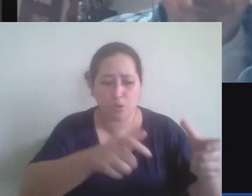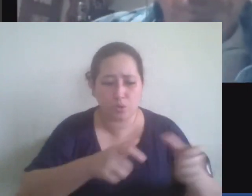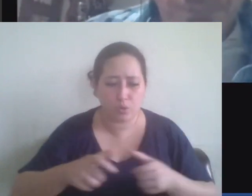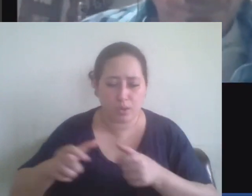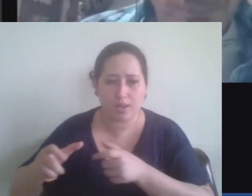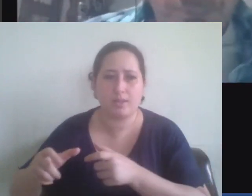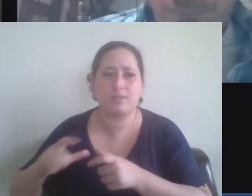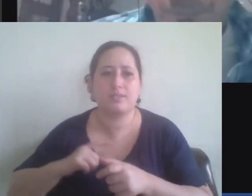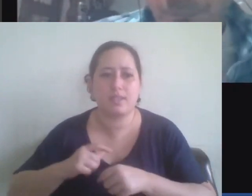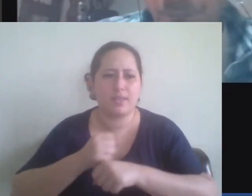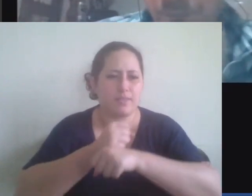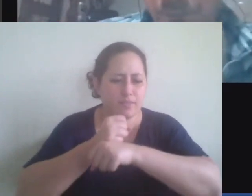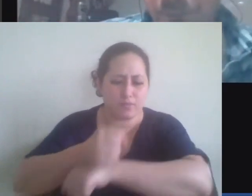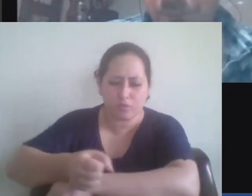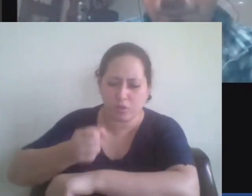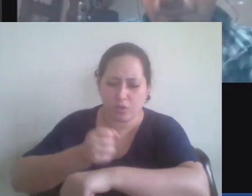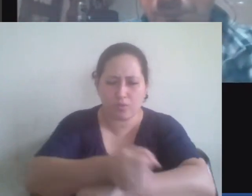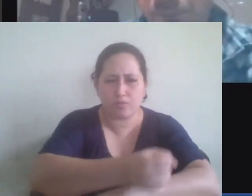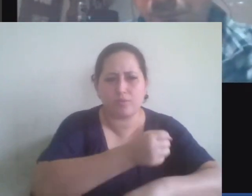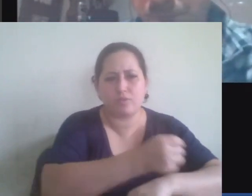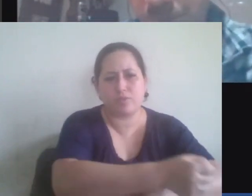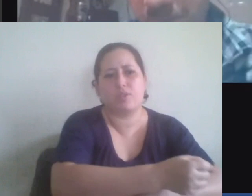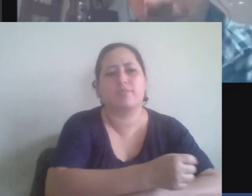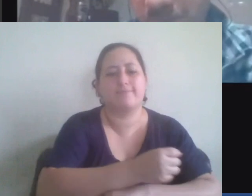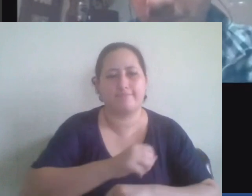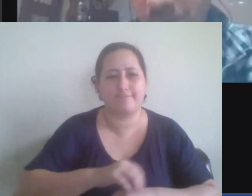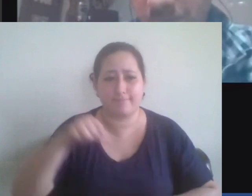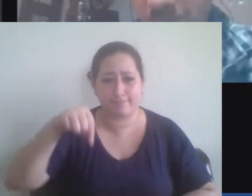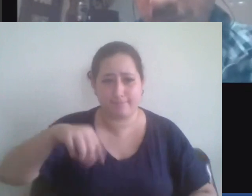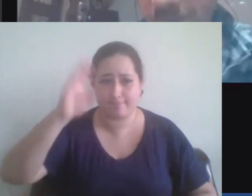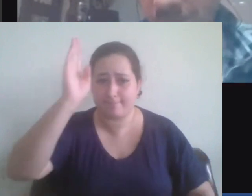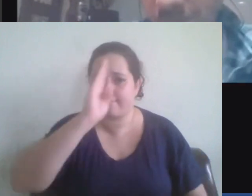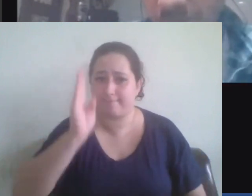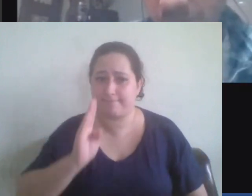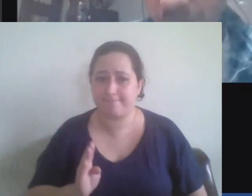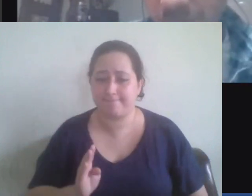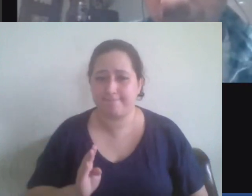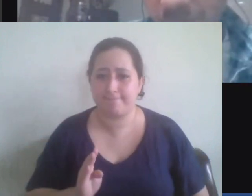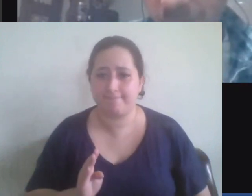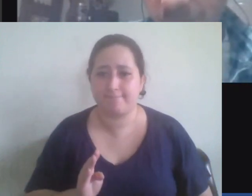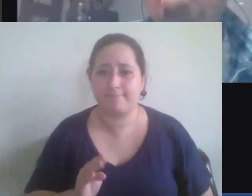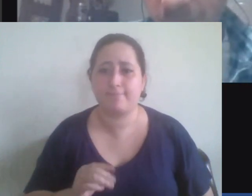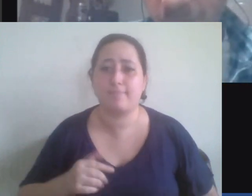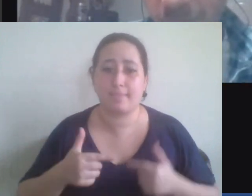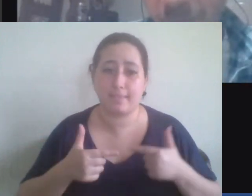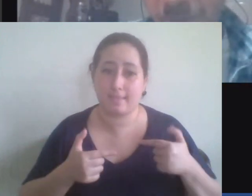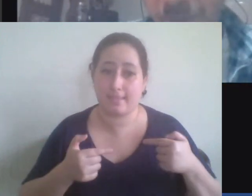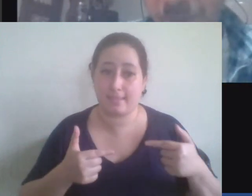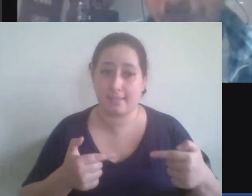violação de seus direitos mínimos e aqui no Brasil apesar dessa guerra